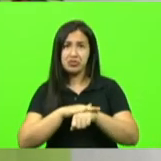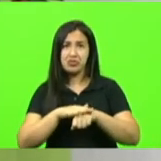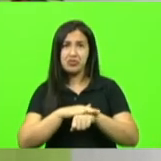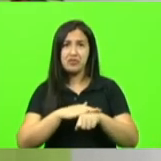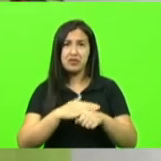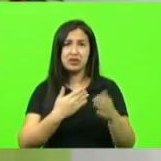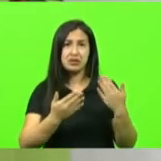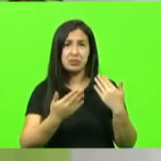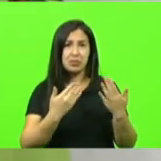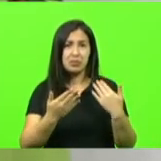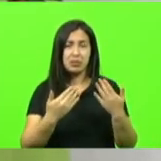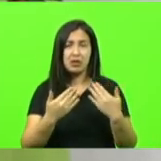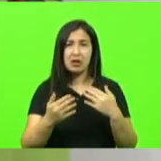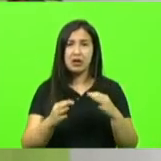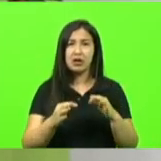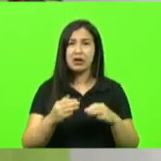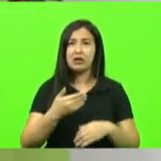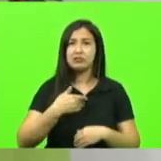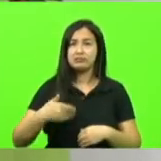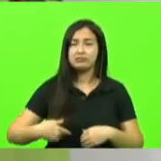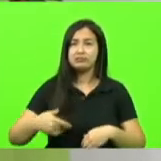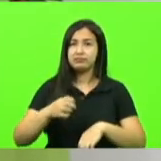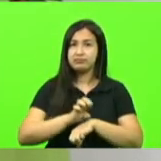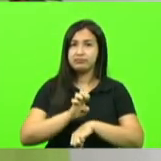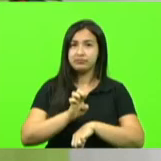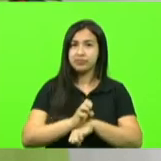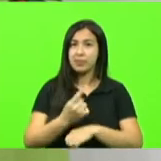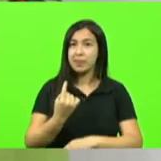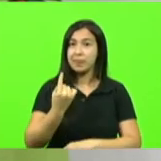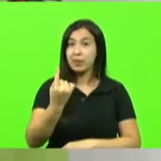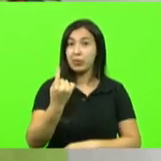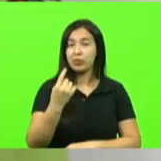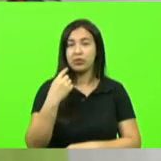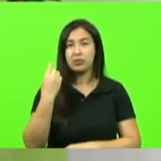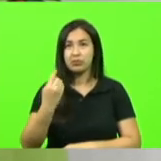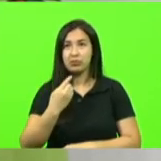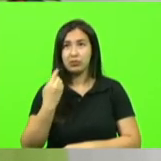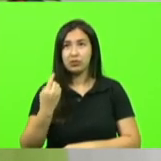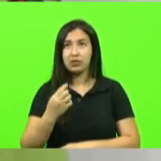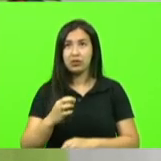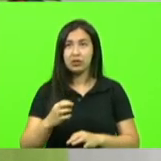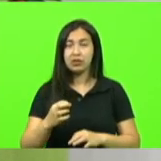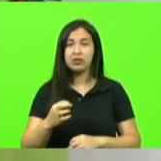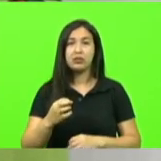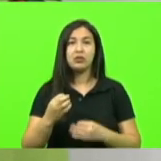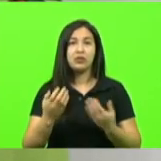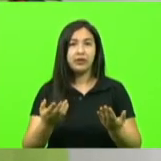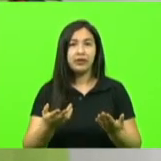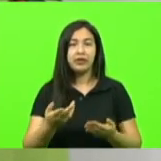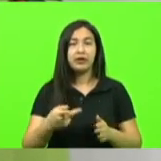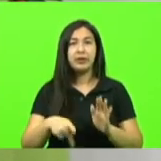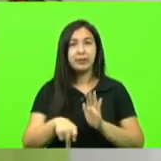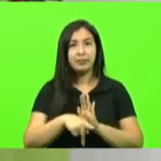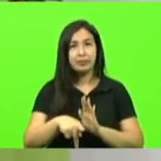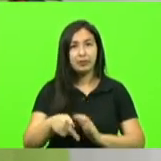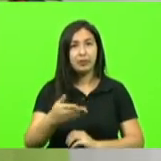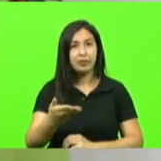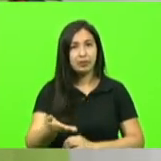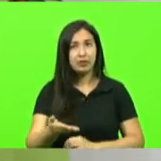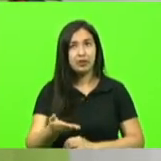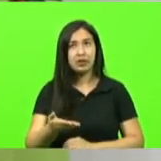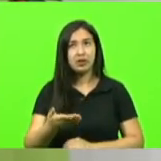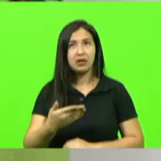solene do governo do estado como único deputado anfitrião me deixou isolado lá